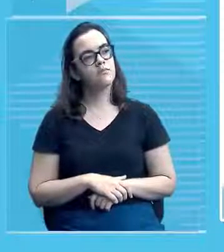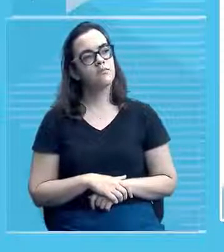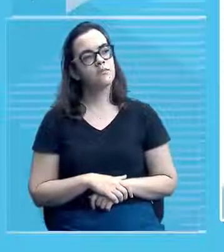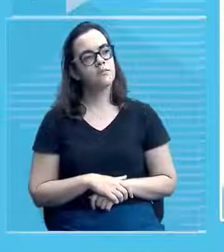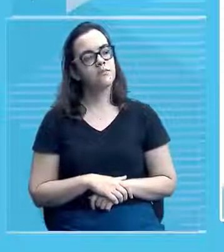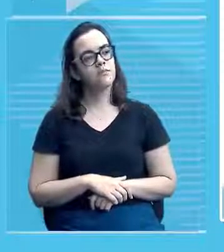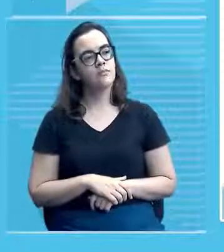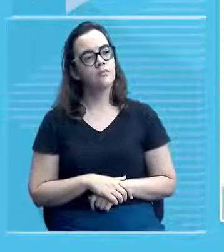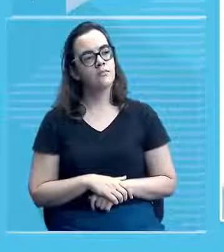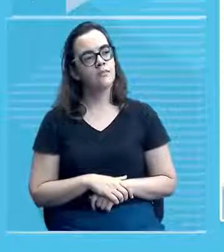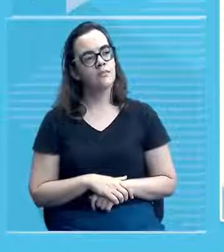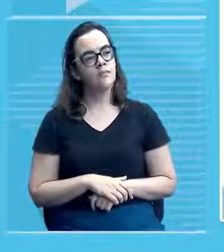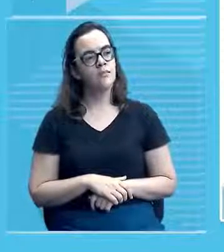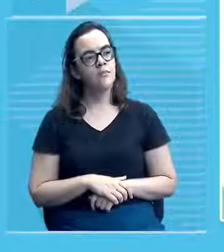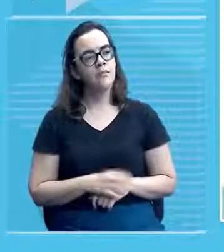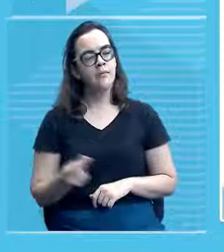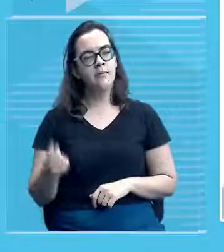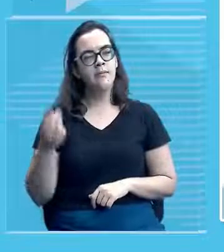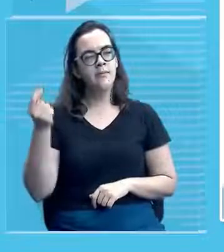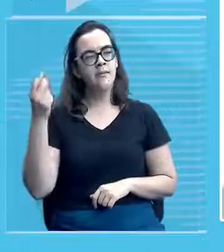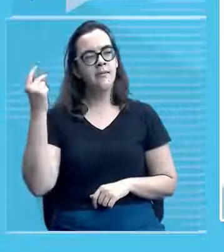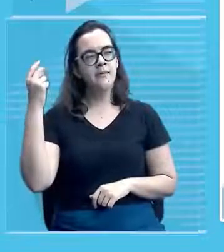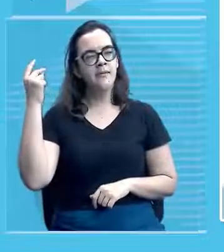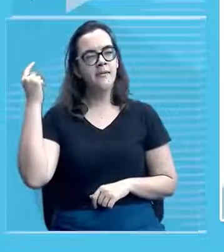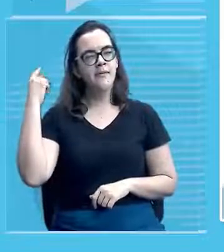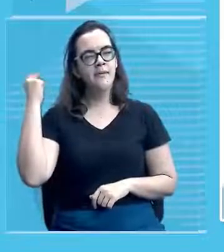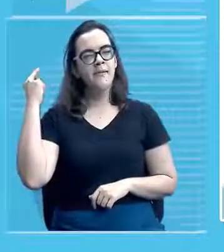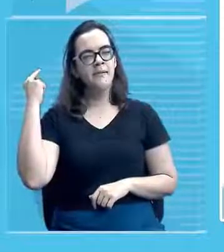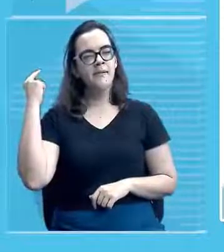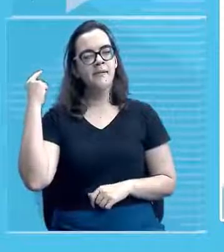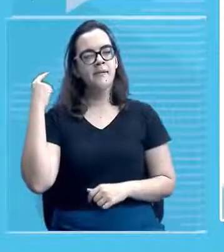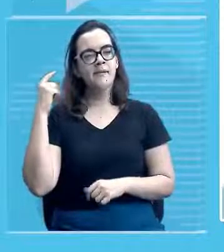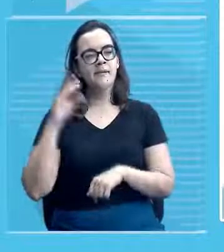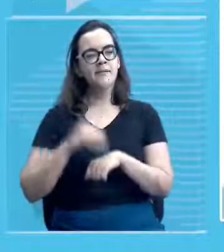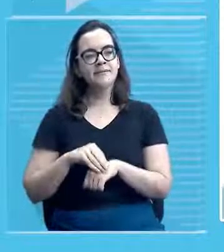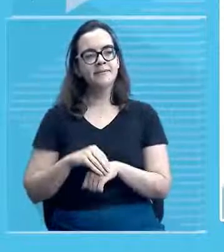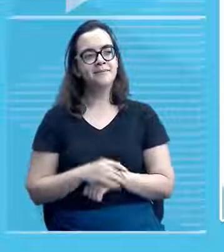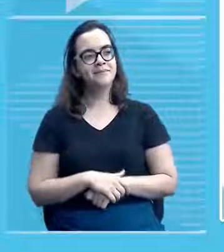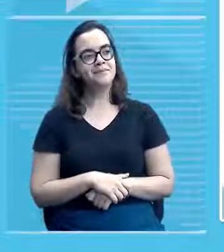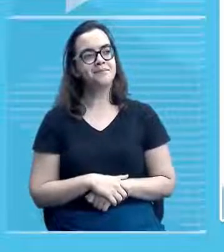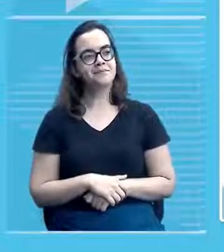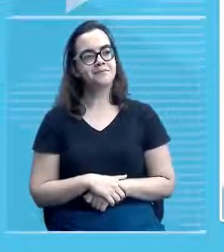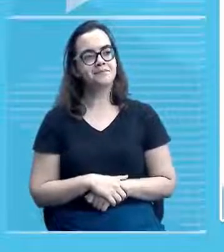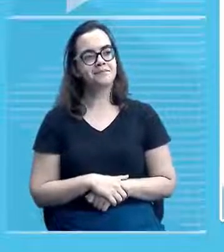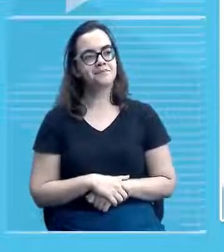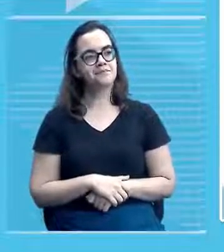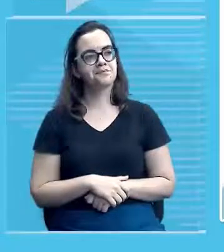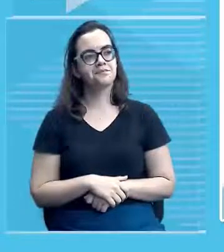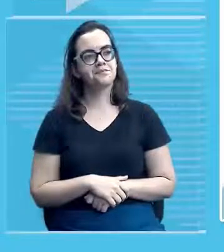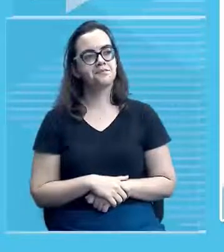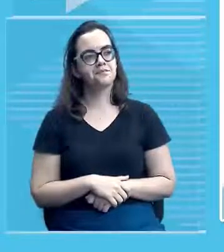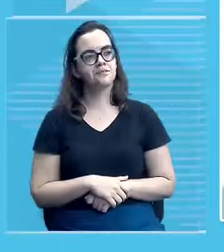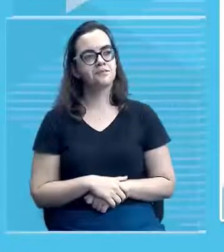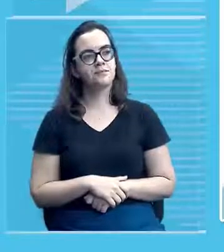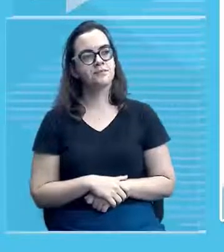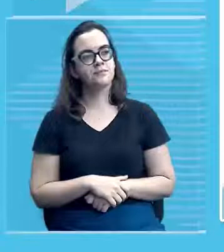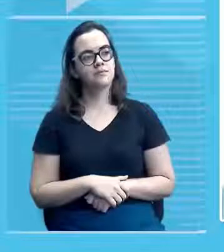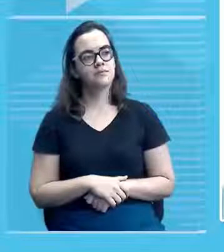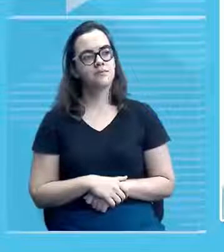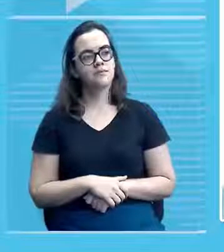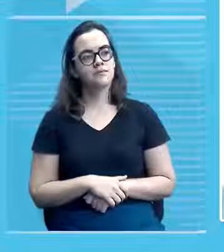como era esse espaço no passado antes de passar por toda essa reforma né? uma imagem aí de